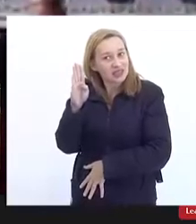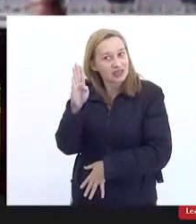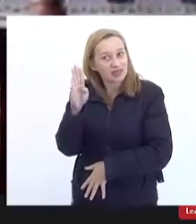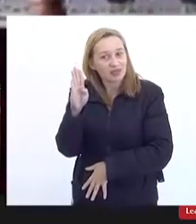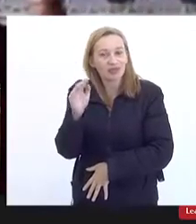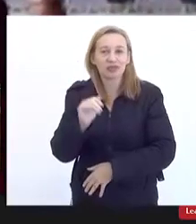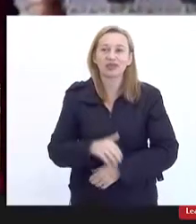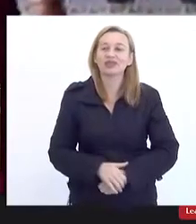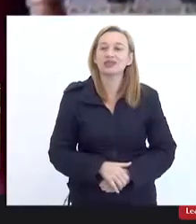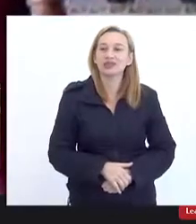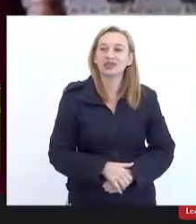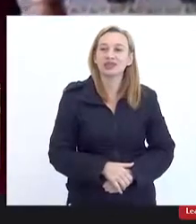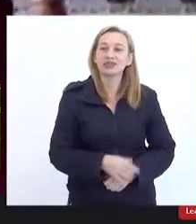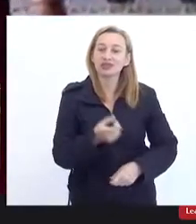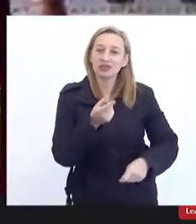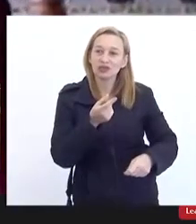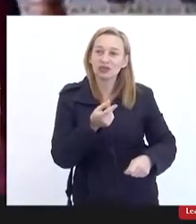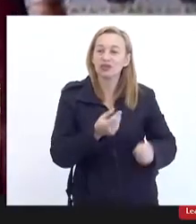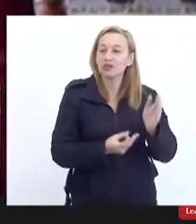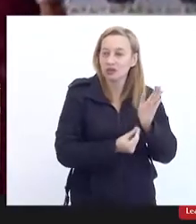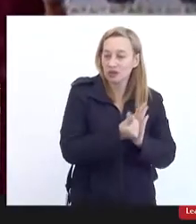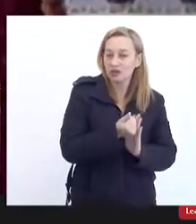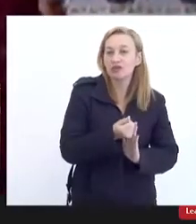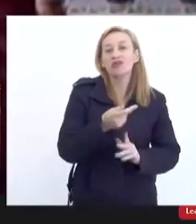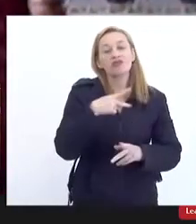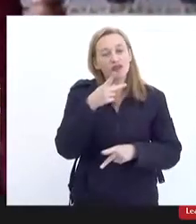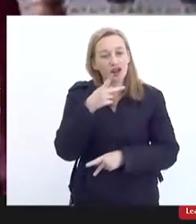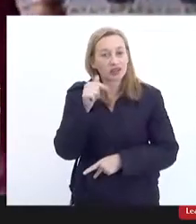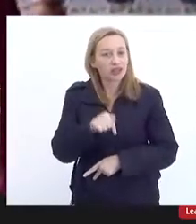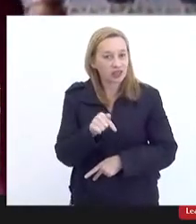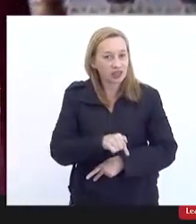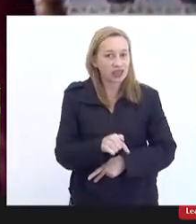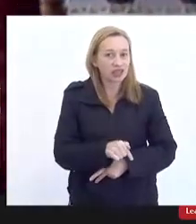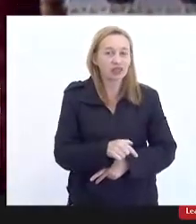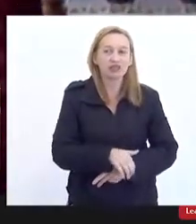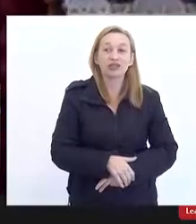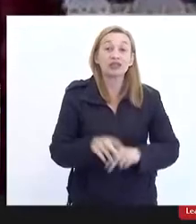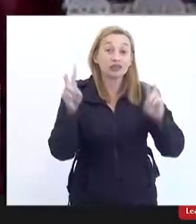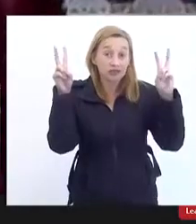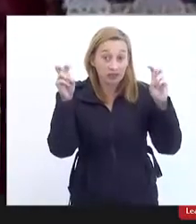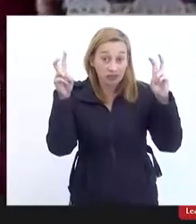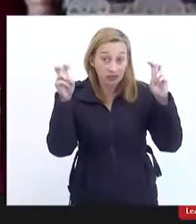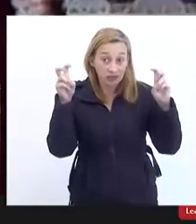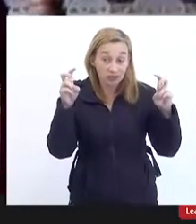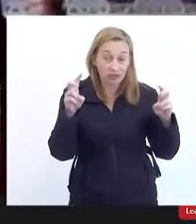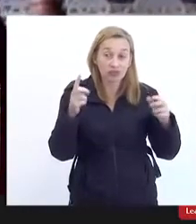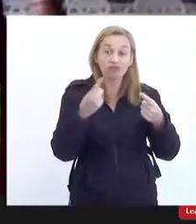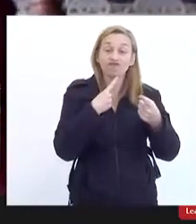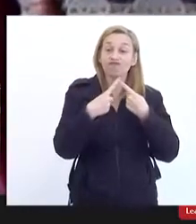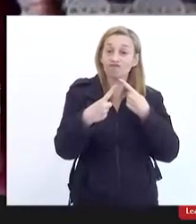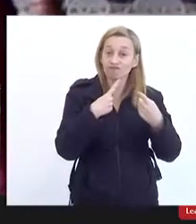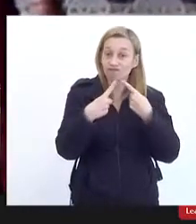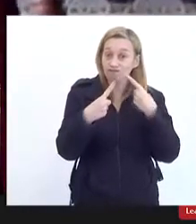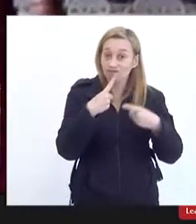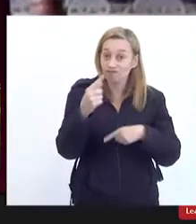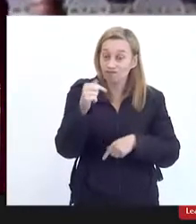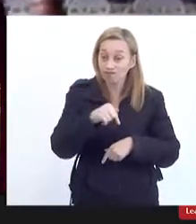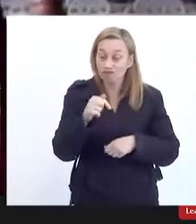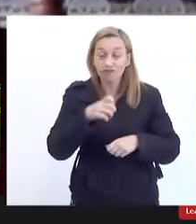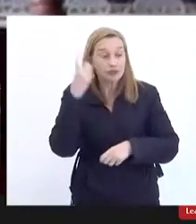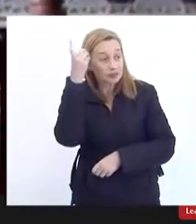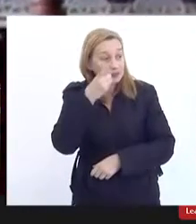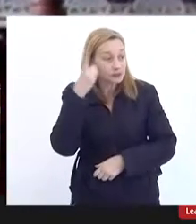destinação do orçamento a gente vem falando isso aqui foi esse tema foi alvo da discussão das